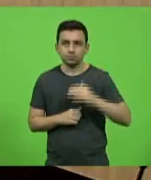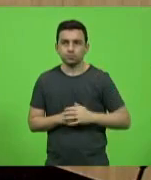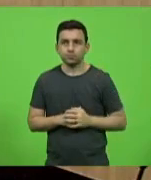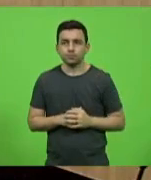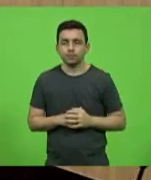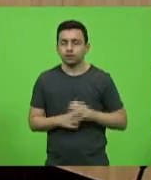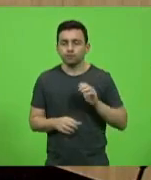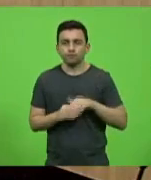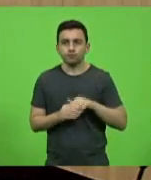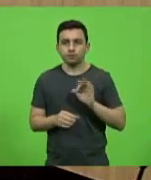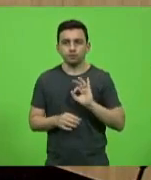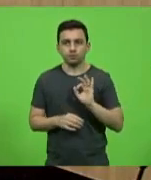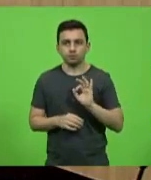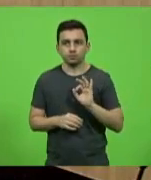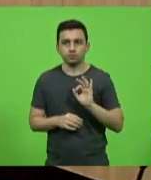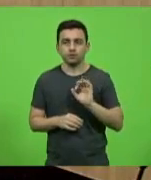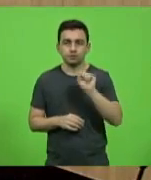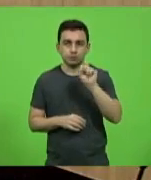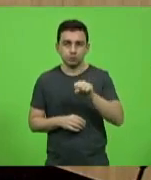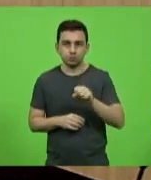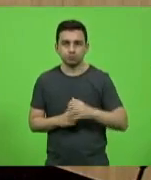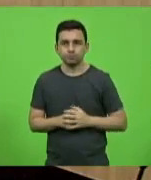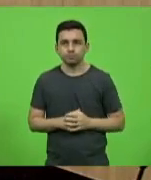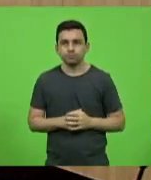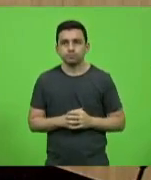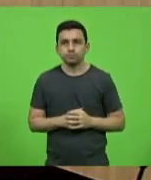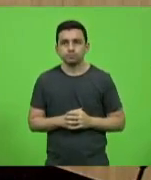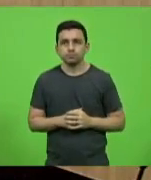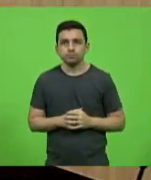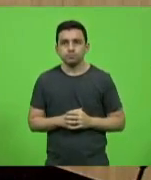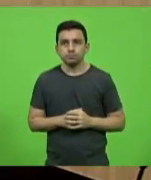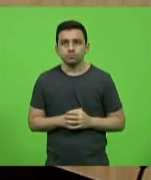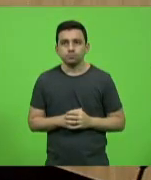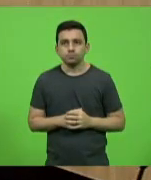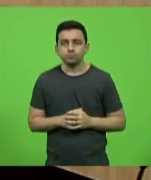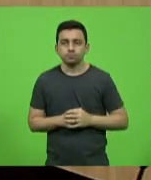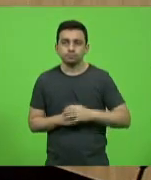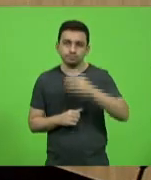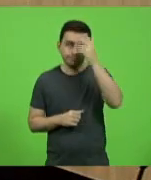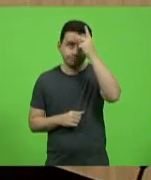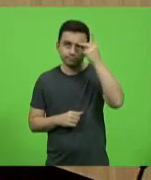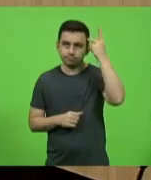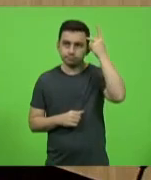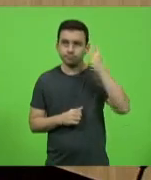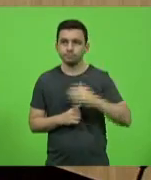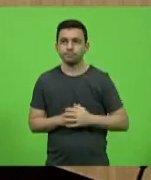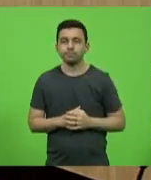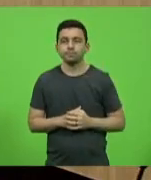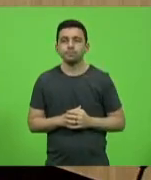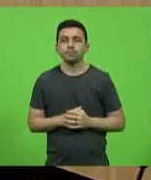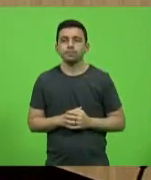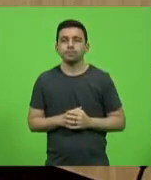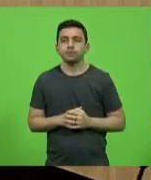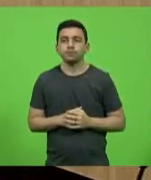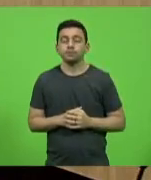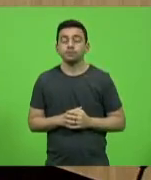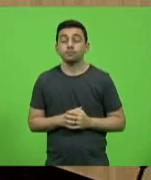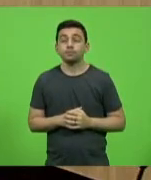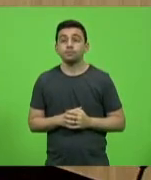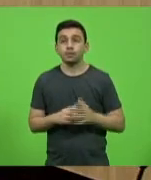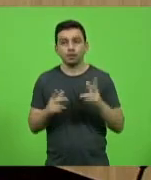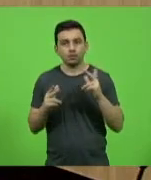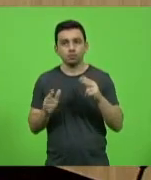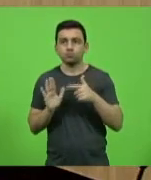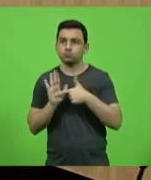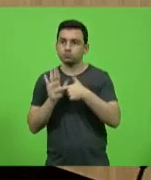votado. Meu voto é sim. Deputada Marlene vota sim. Deputada Paulinha. Eu só quero corroborar a justificativa que apresentou aqui o deputado